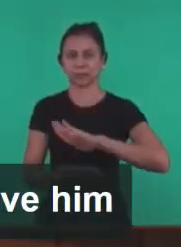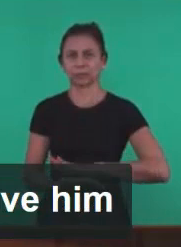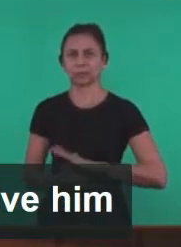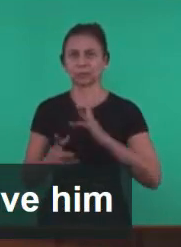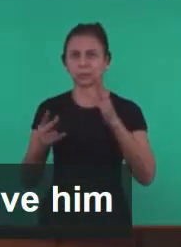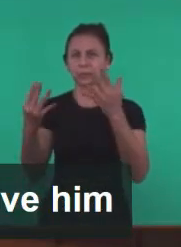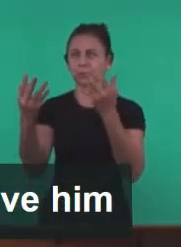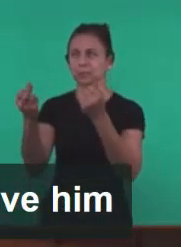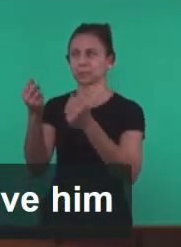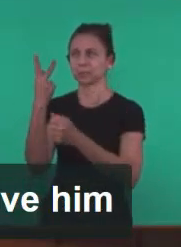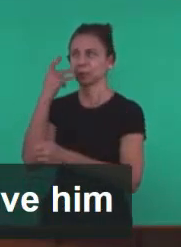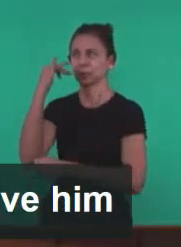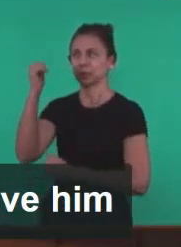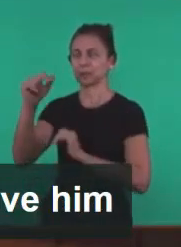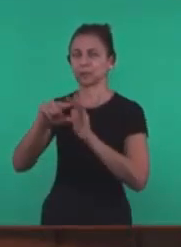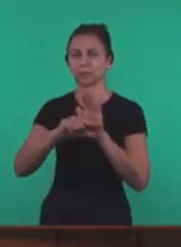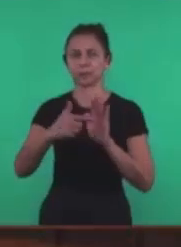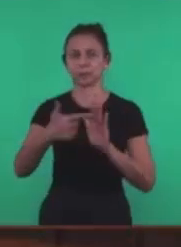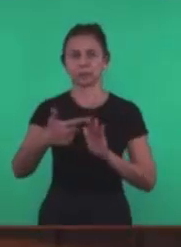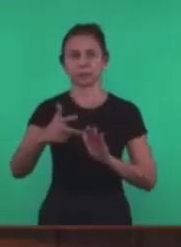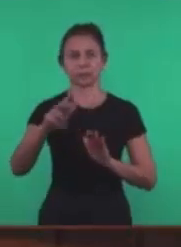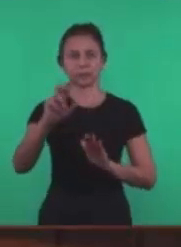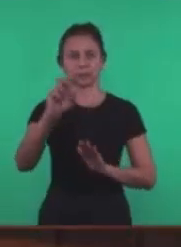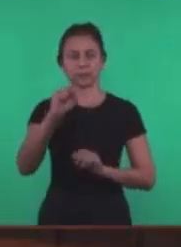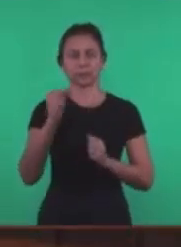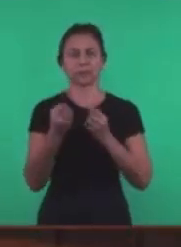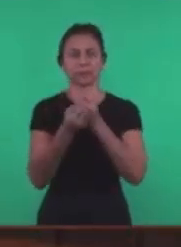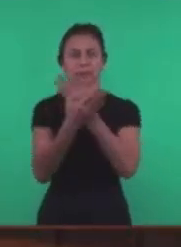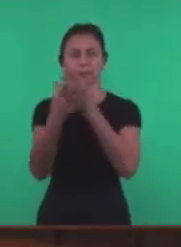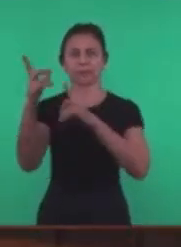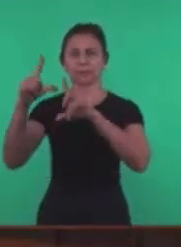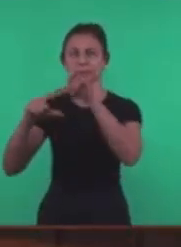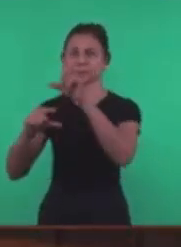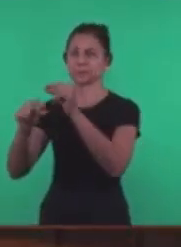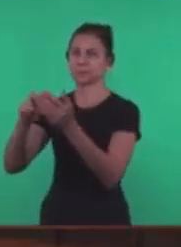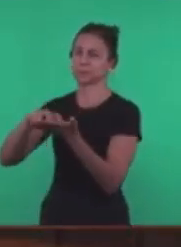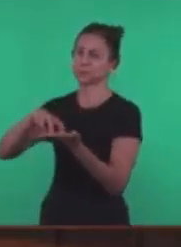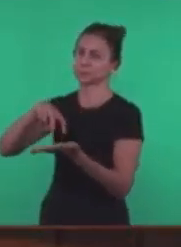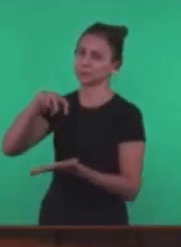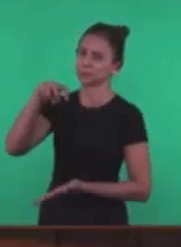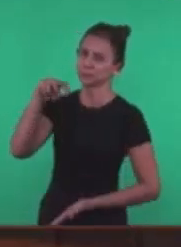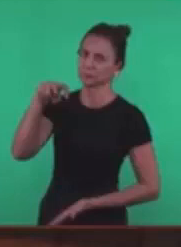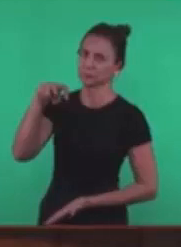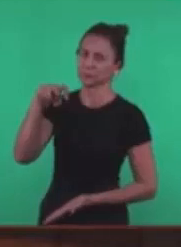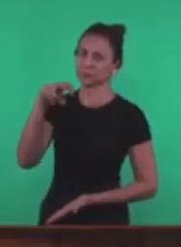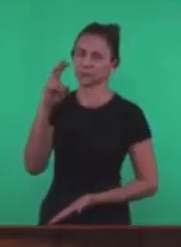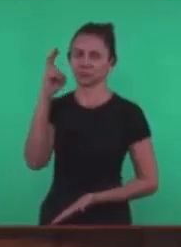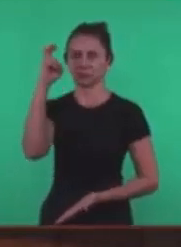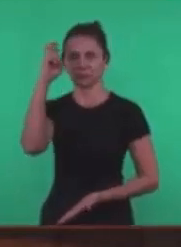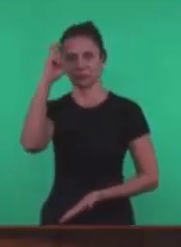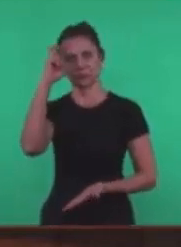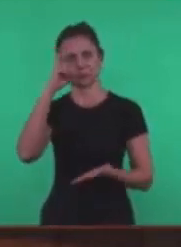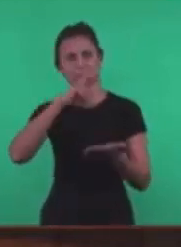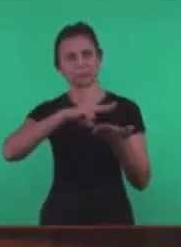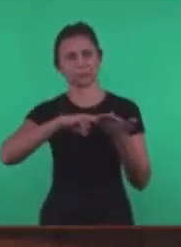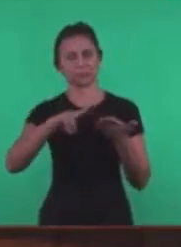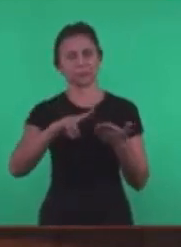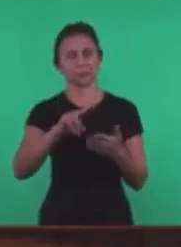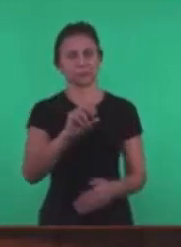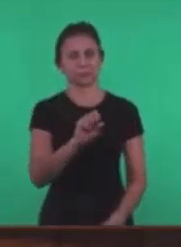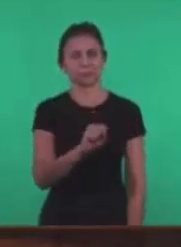Verso 28 E dar-lhe-ei A estrela Da manhã Vamos agora A quinta carta Que é a Sardo